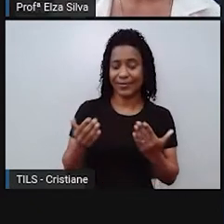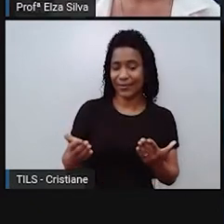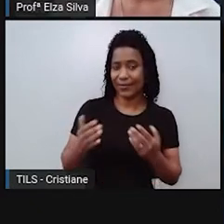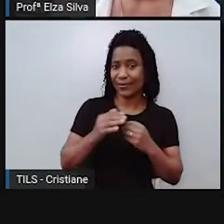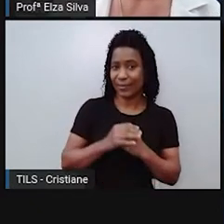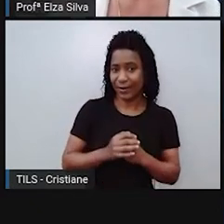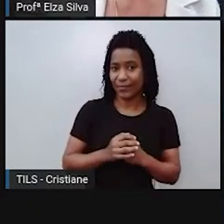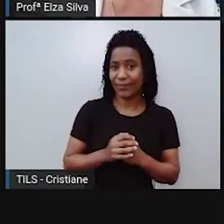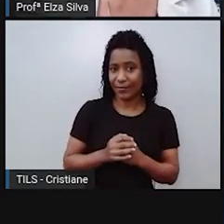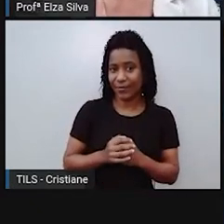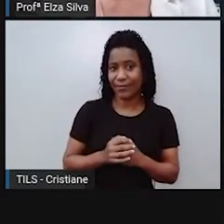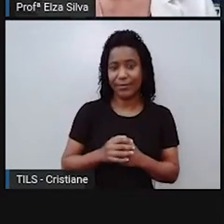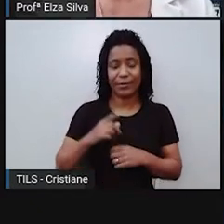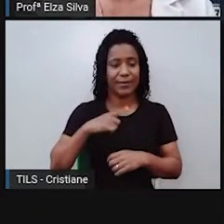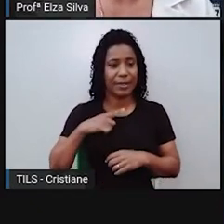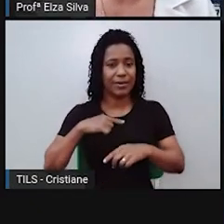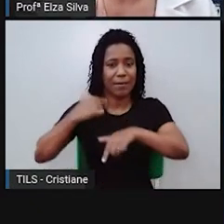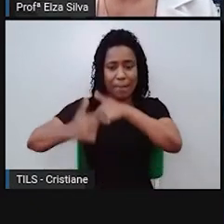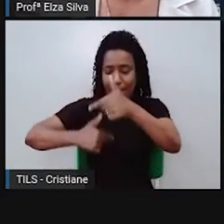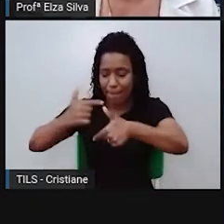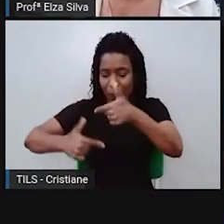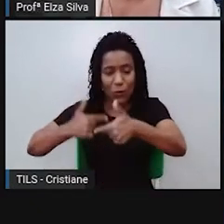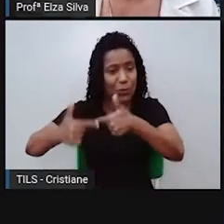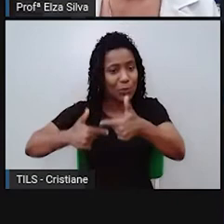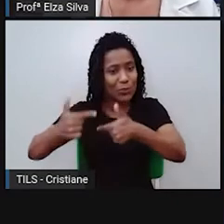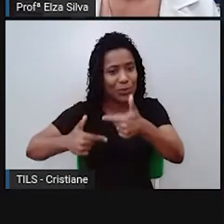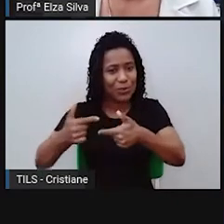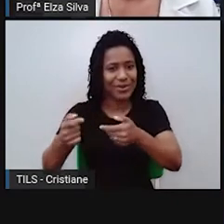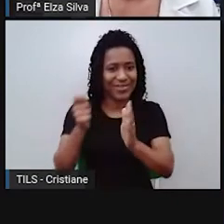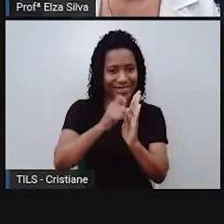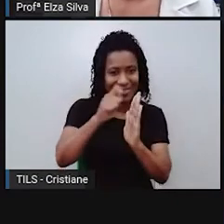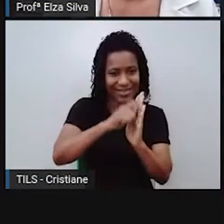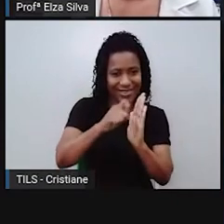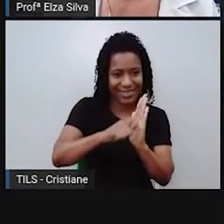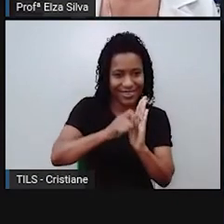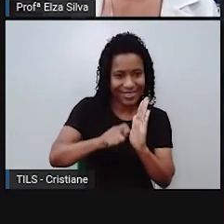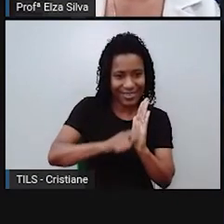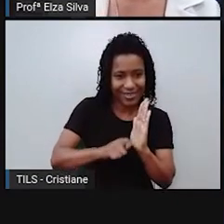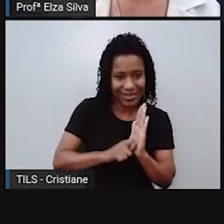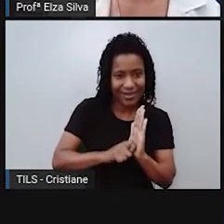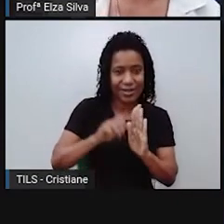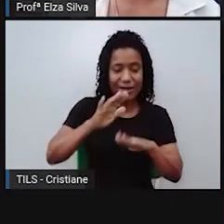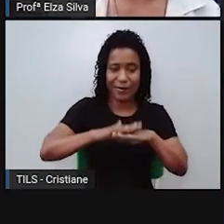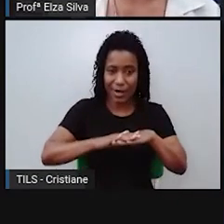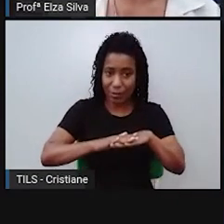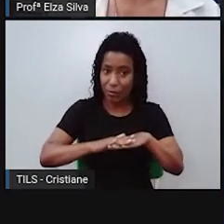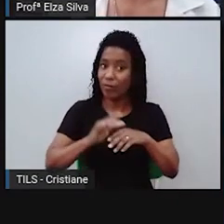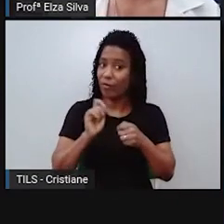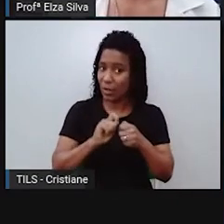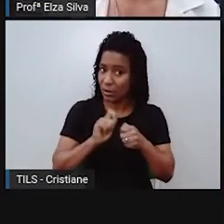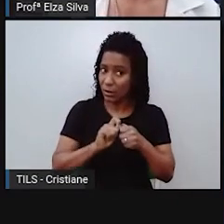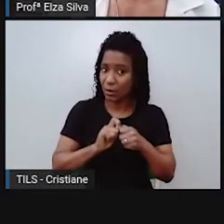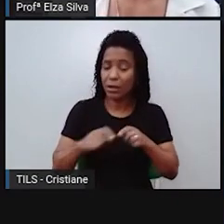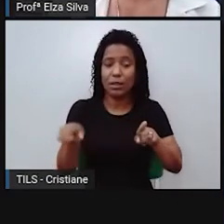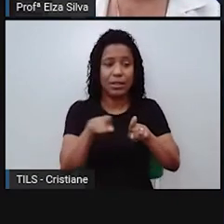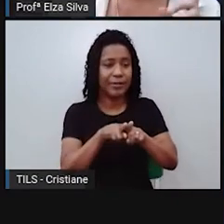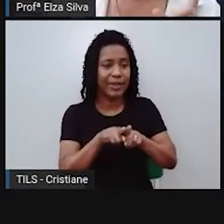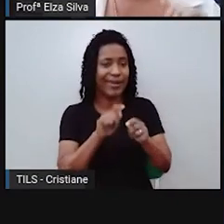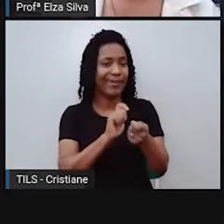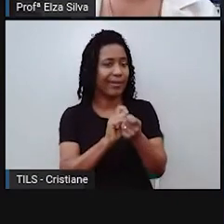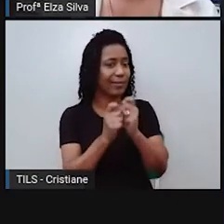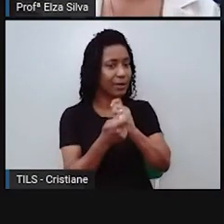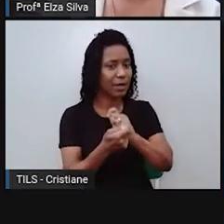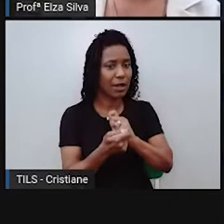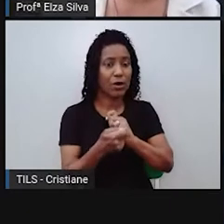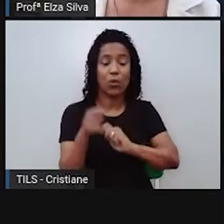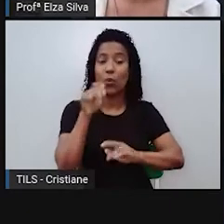e adaptação dos memes, a gente precisa ter um cuidado. E aí